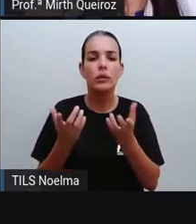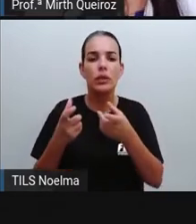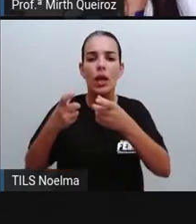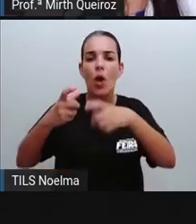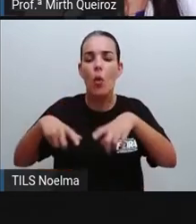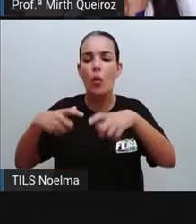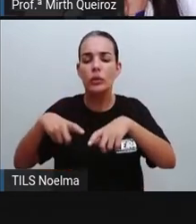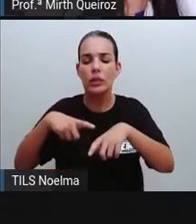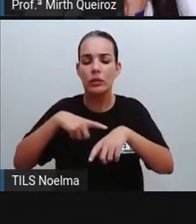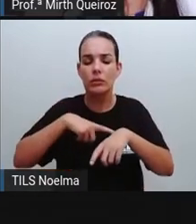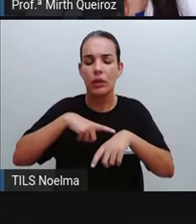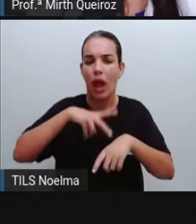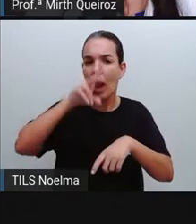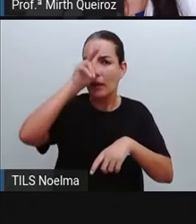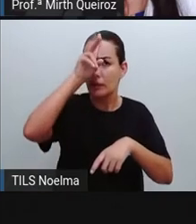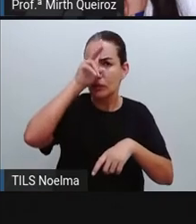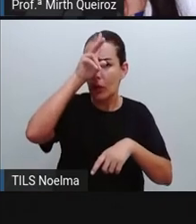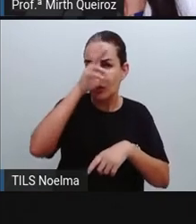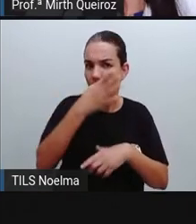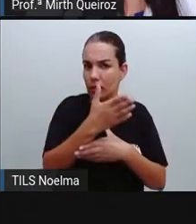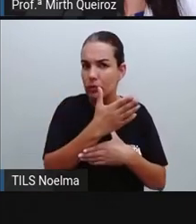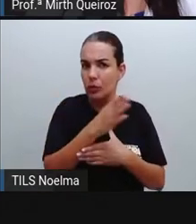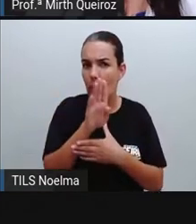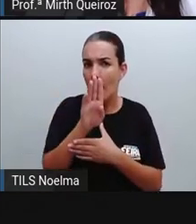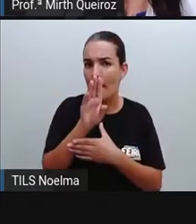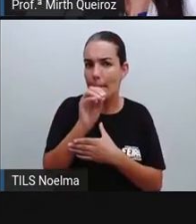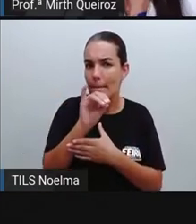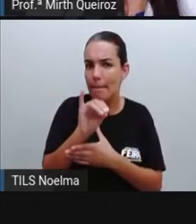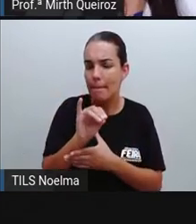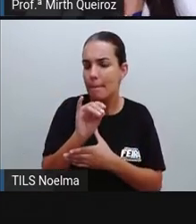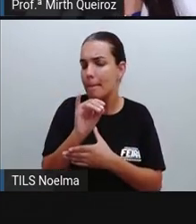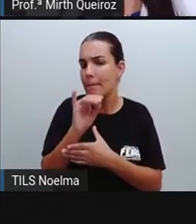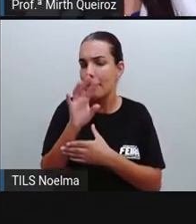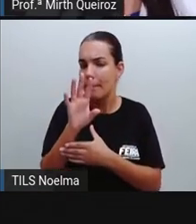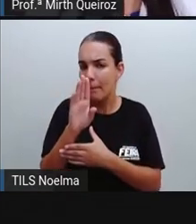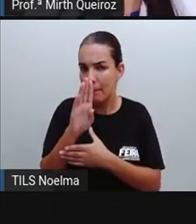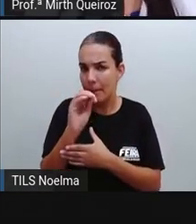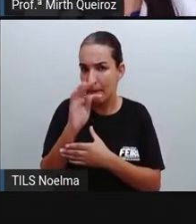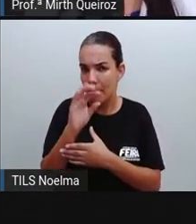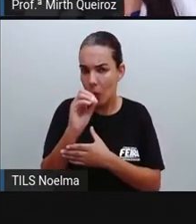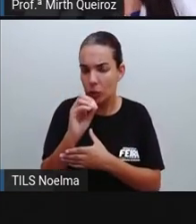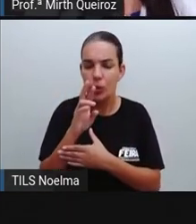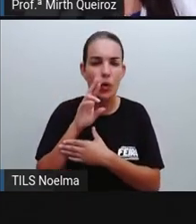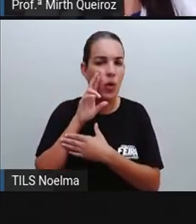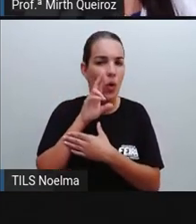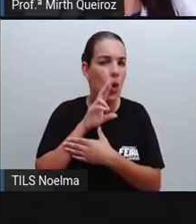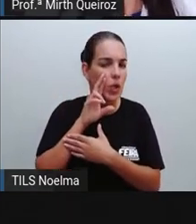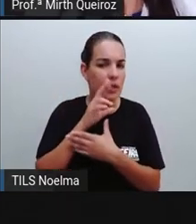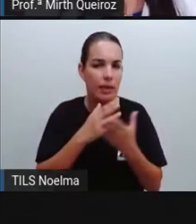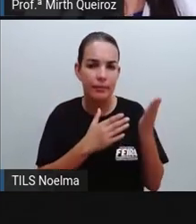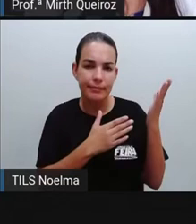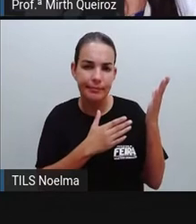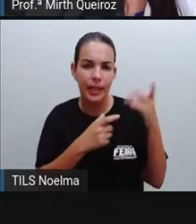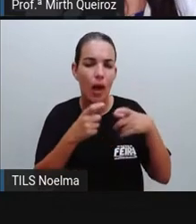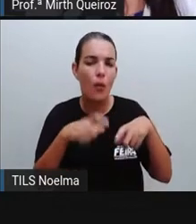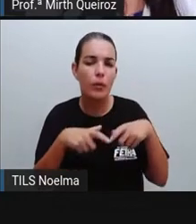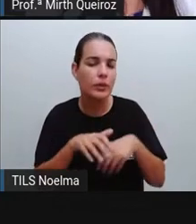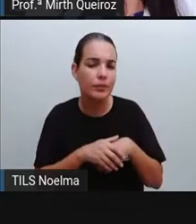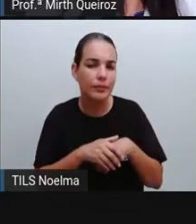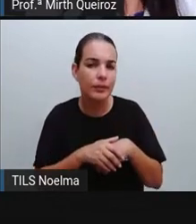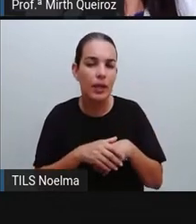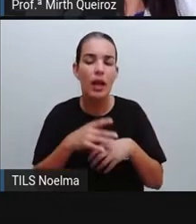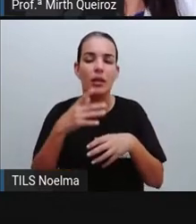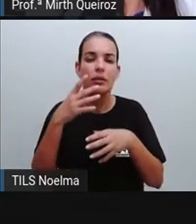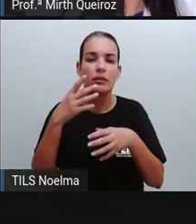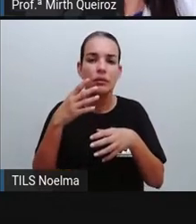Essa história aí que fala sobre o Boto cor-de-rosa que passa aonde? Na Amazônia. E quais